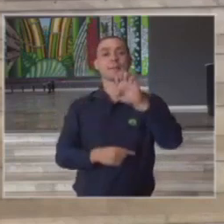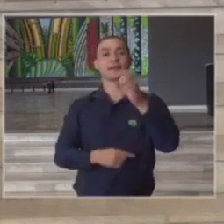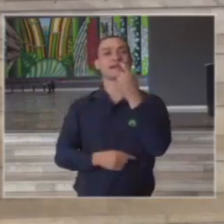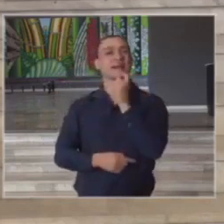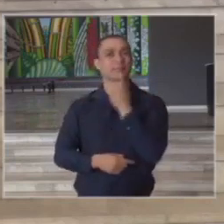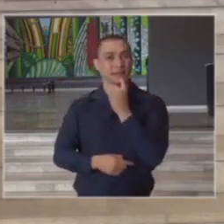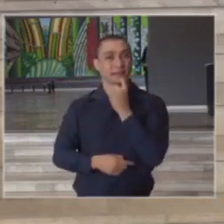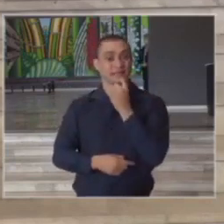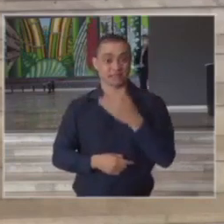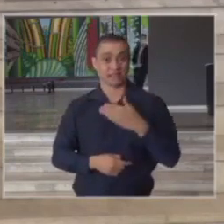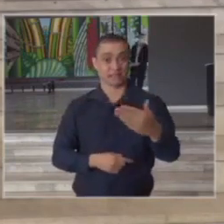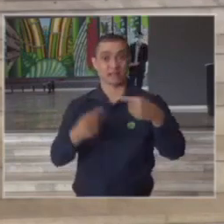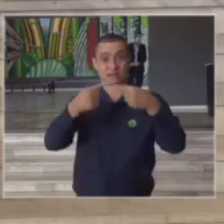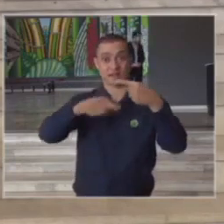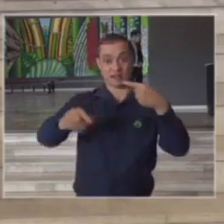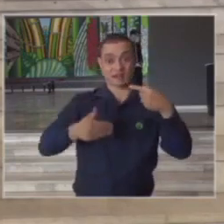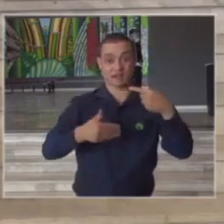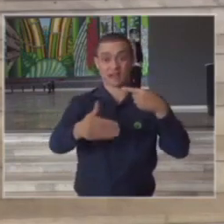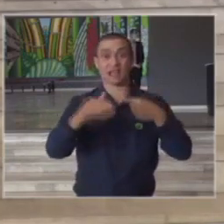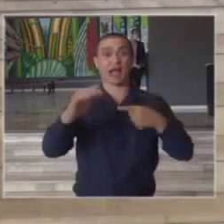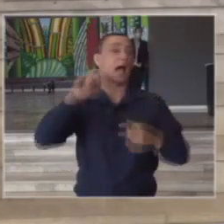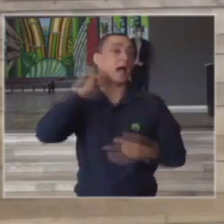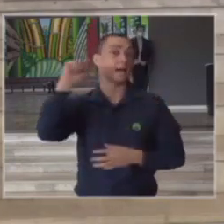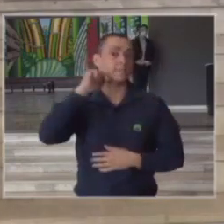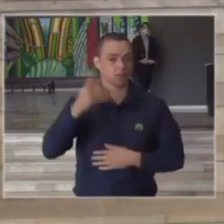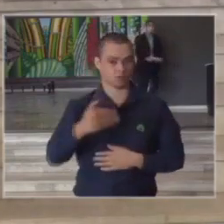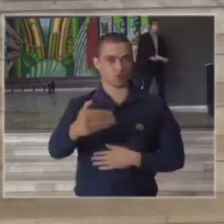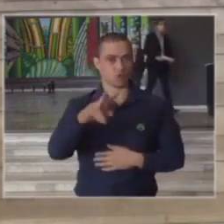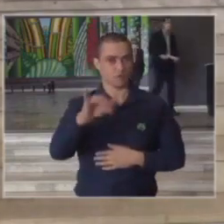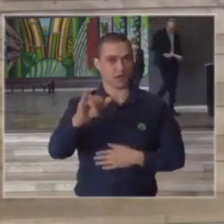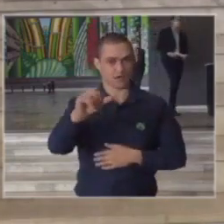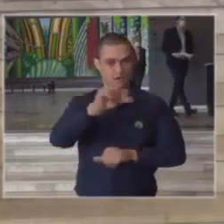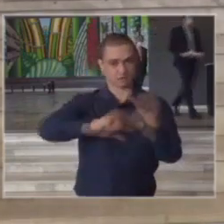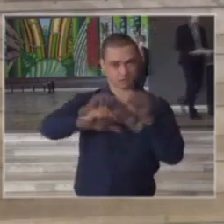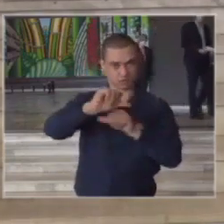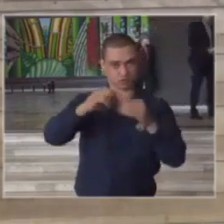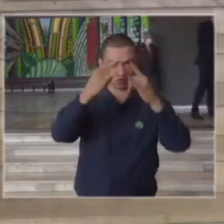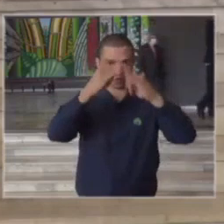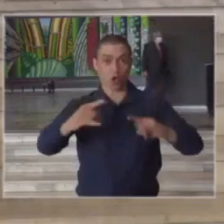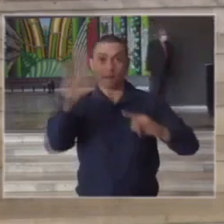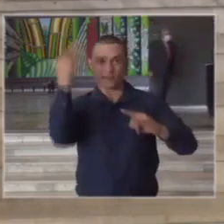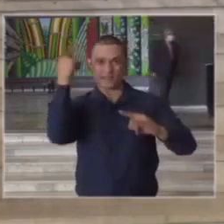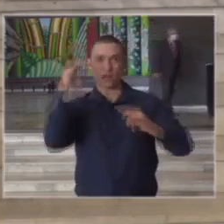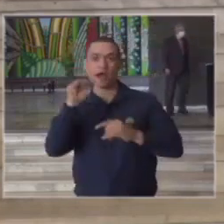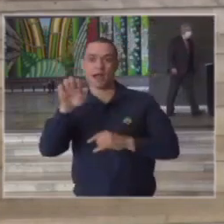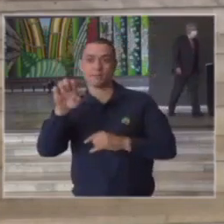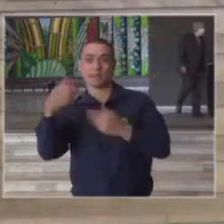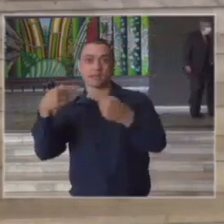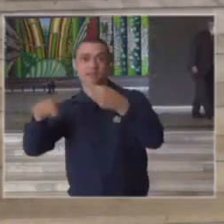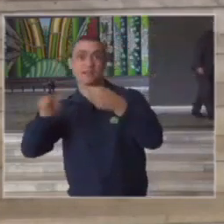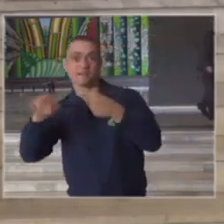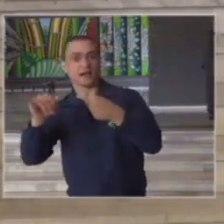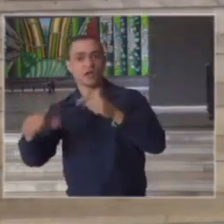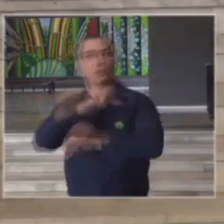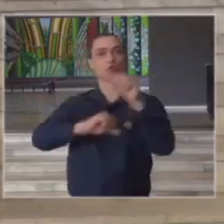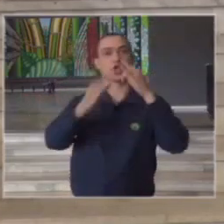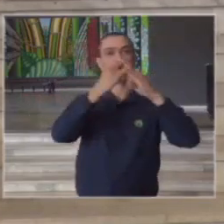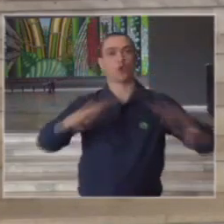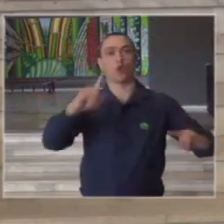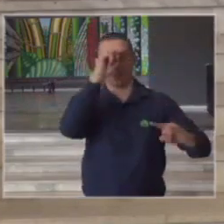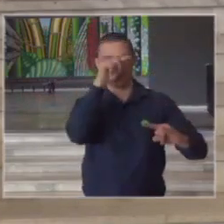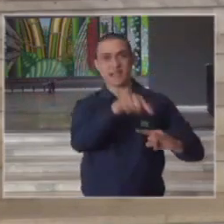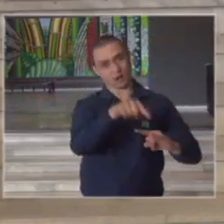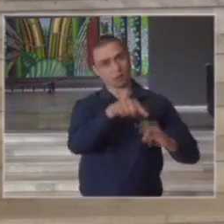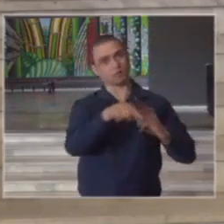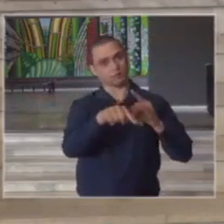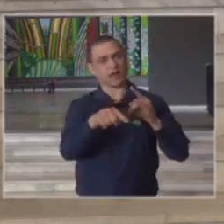AMI para ser inaugurado agora no mês de abril em que nós transformamos num hospital de campanha num hospital